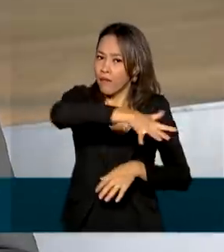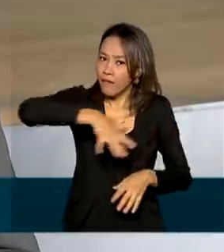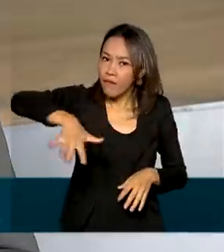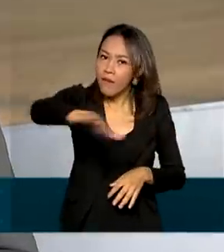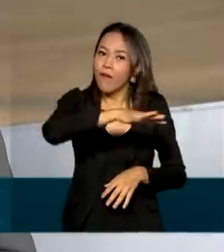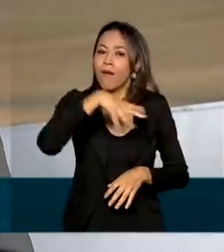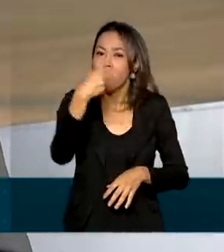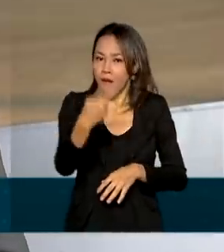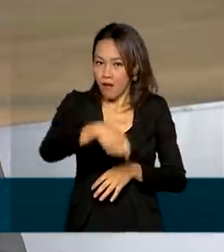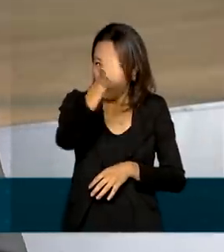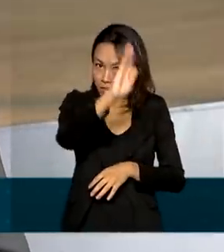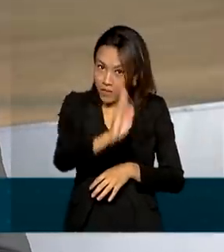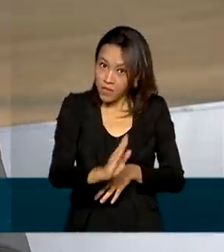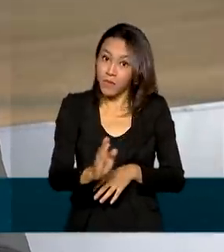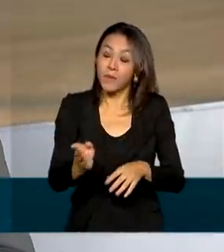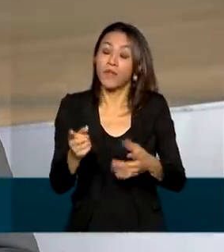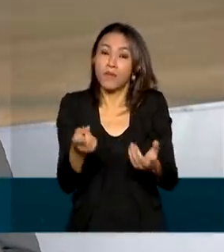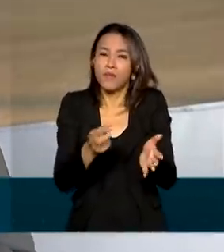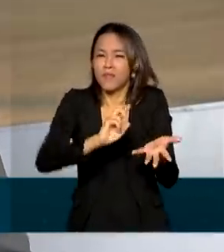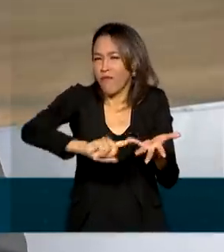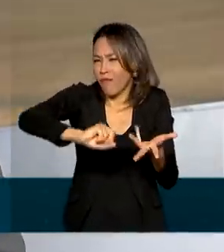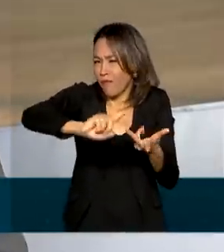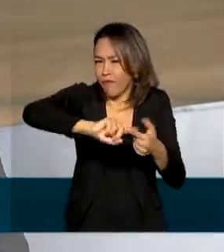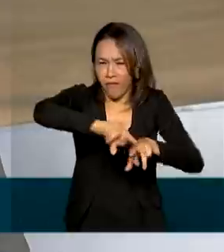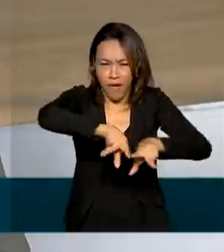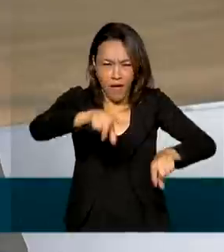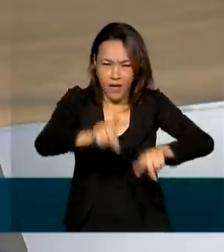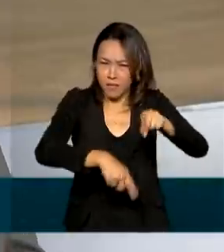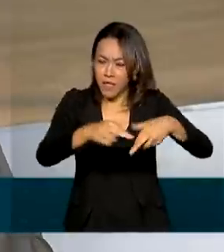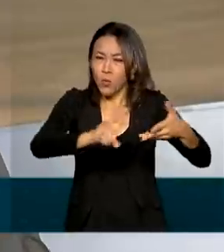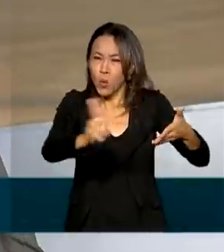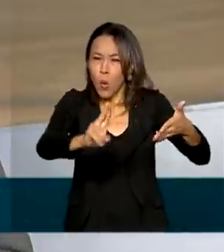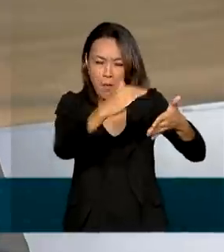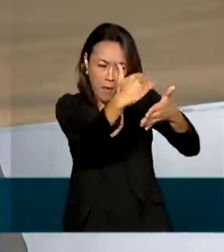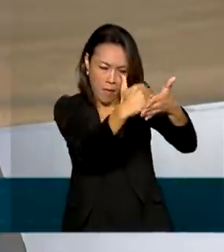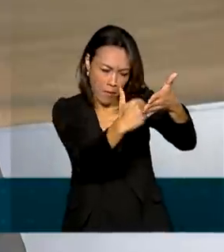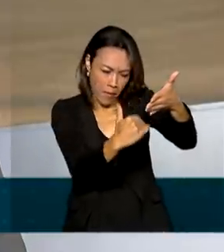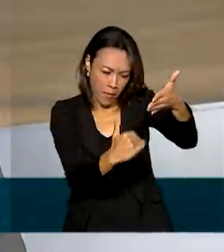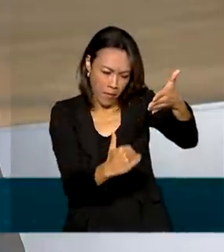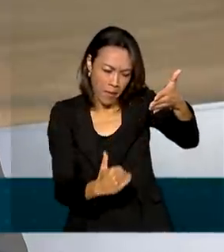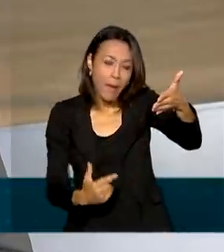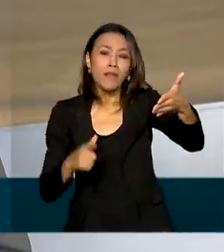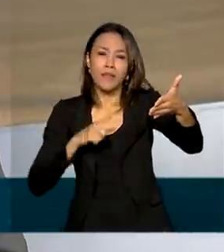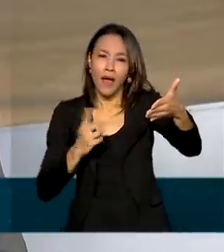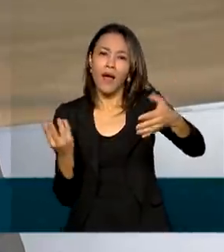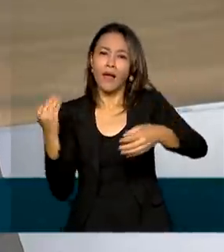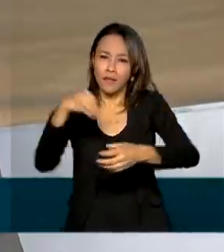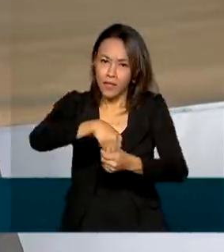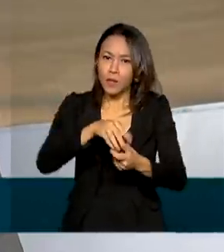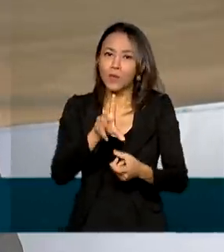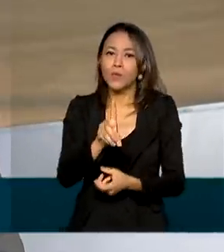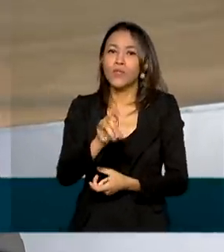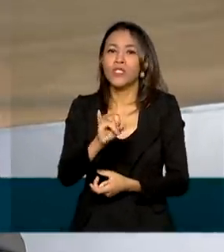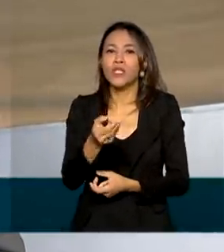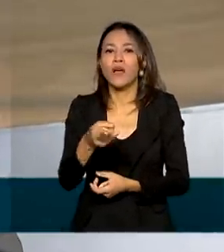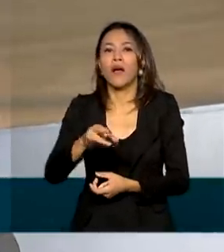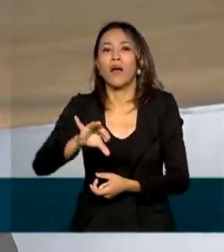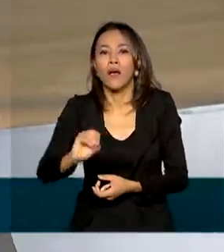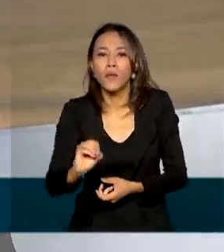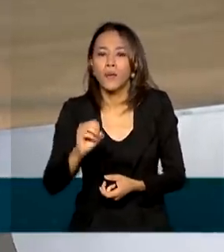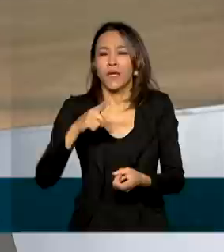aqui dentro do país. São vários equipamentos, é uma lista longa, que está no Diário Oficial da União. E entre os equipamentos estão